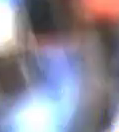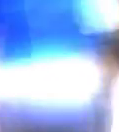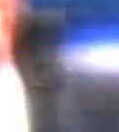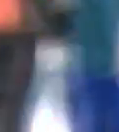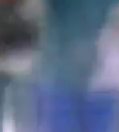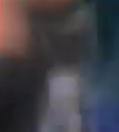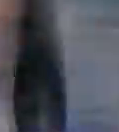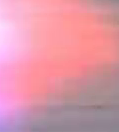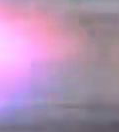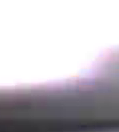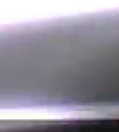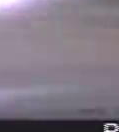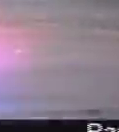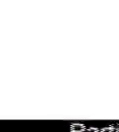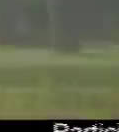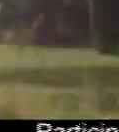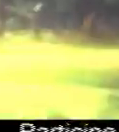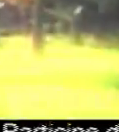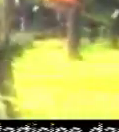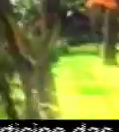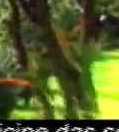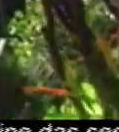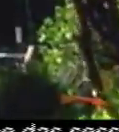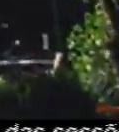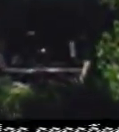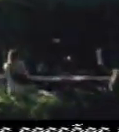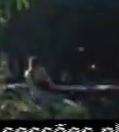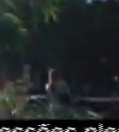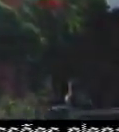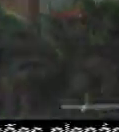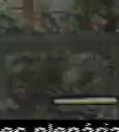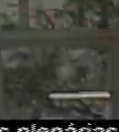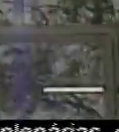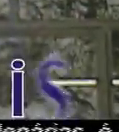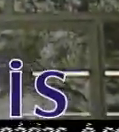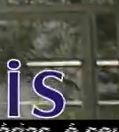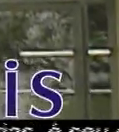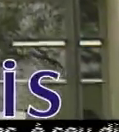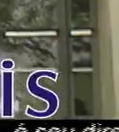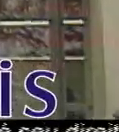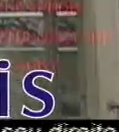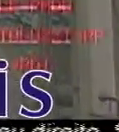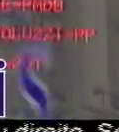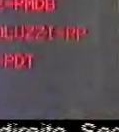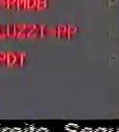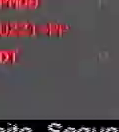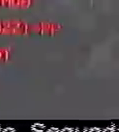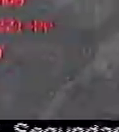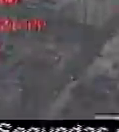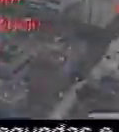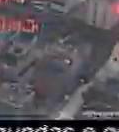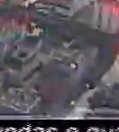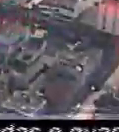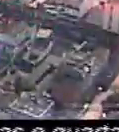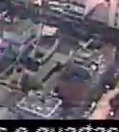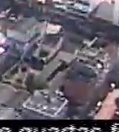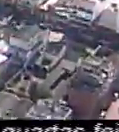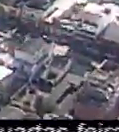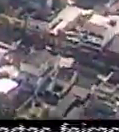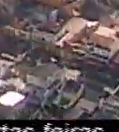A Câmara de Vereadores é a expressão do Passo Fontense. Faz leis e fiscaliza.